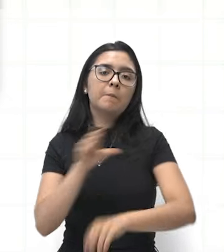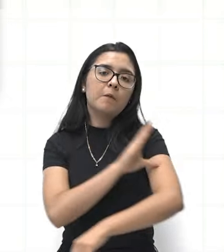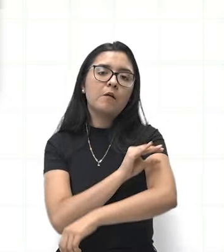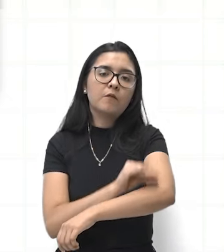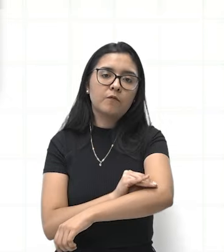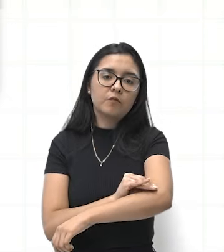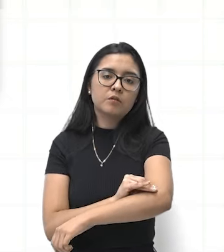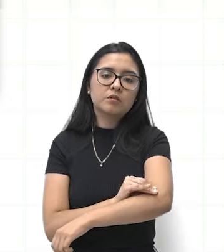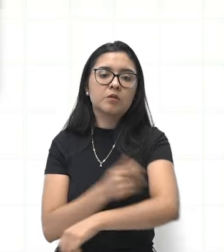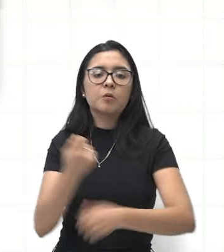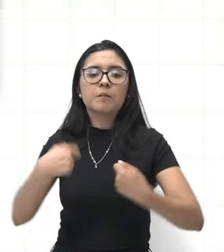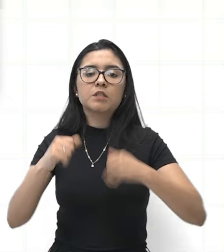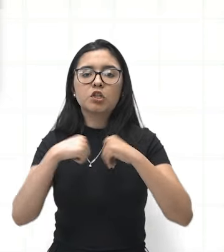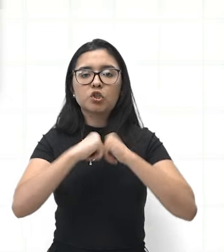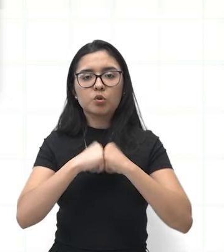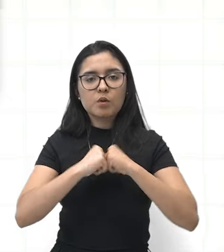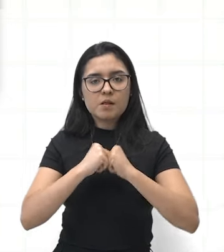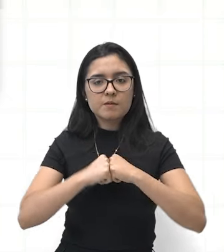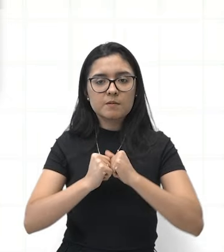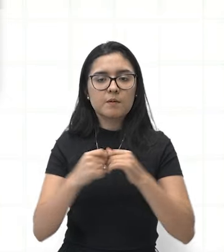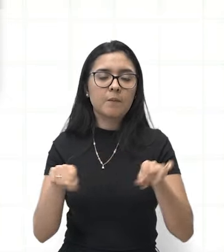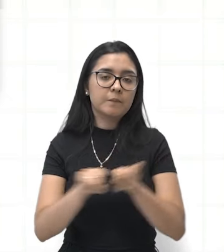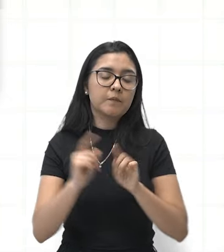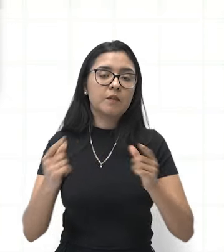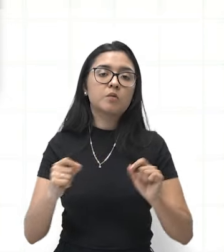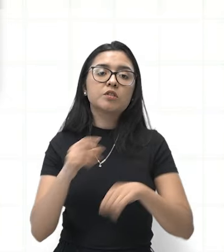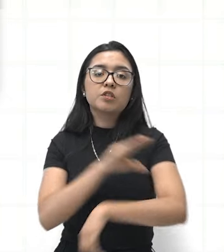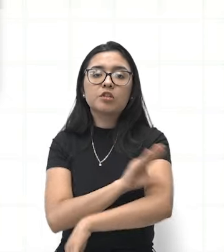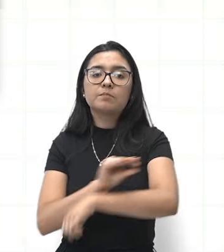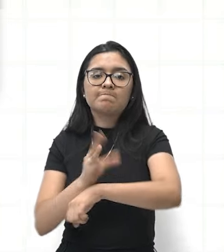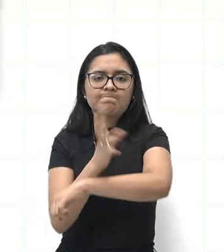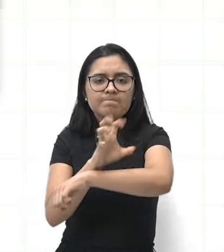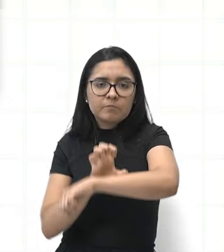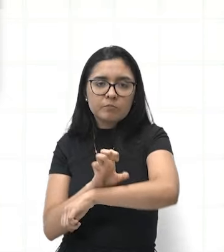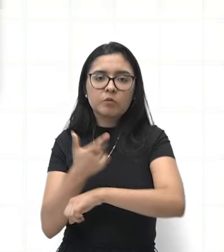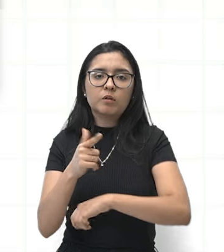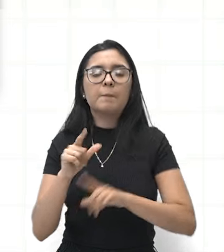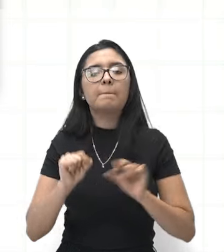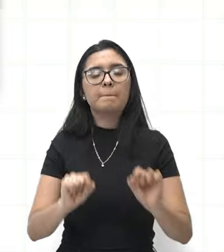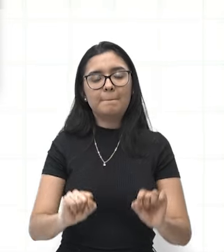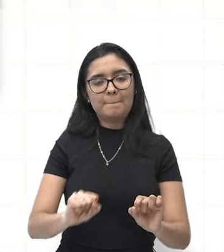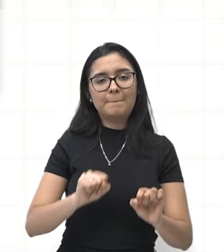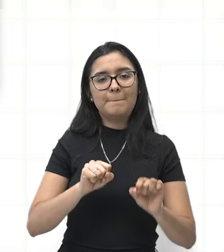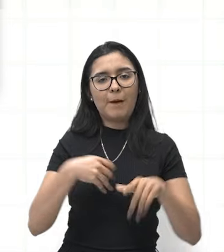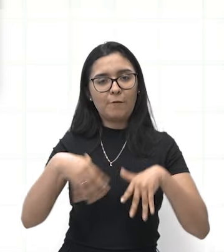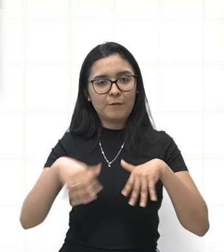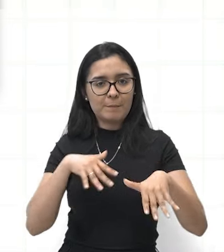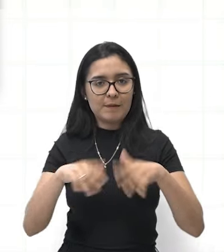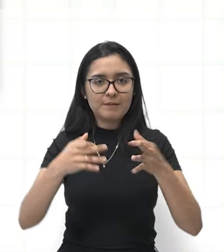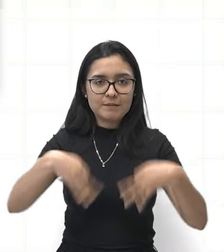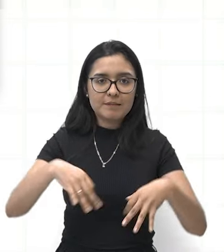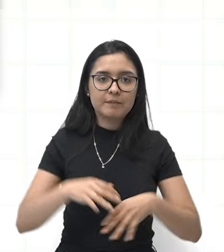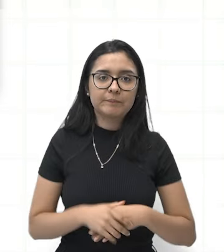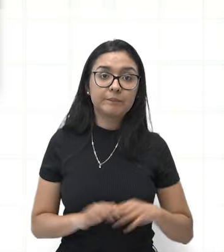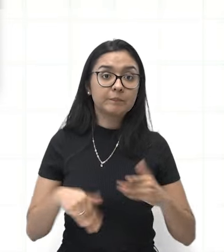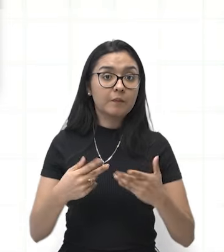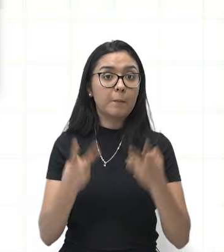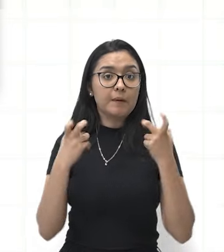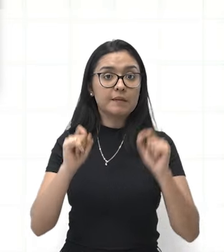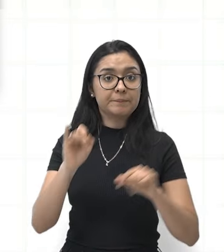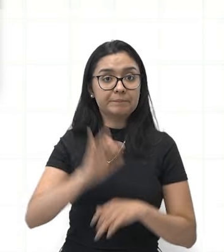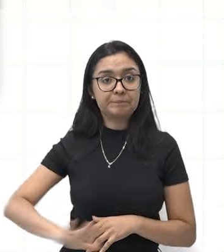articulação. A contração isométrica é sem movimento. Certo? Ou seja,